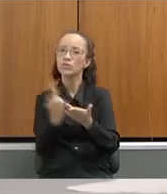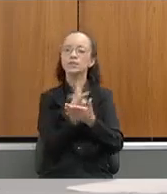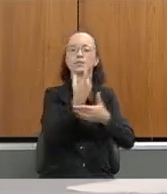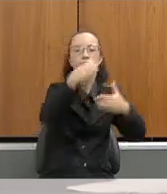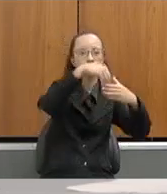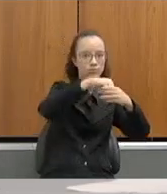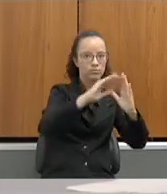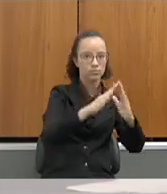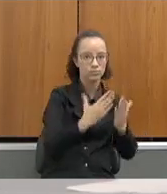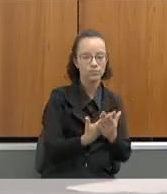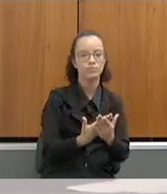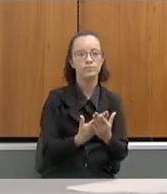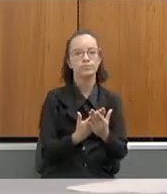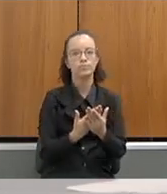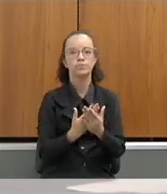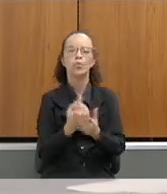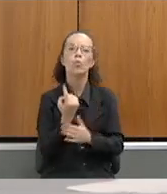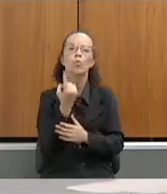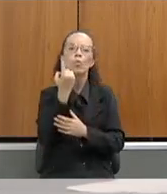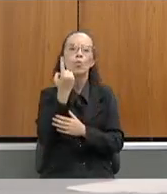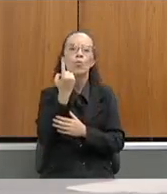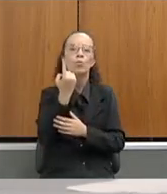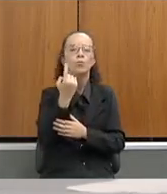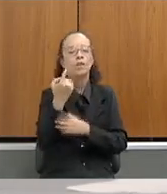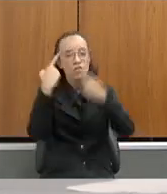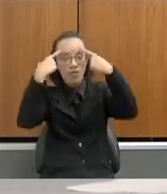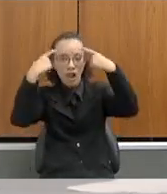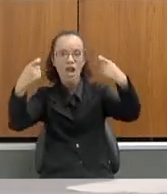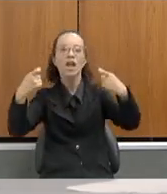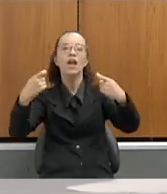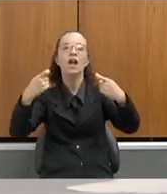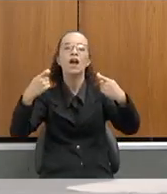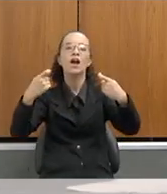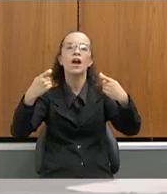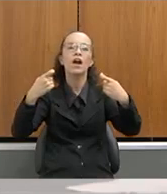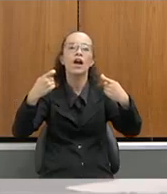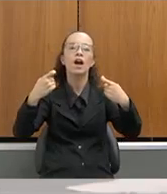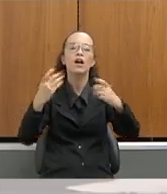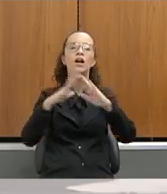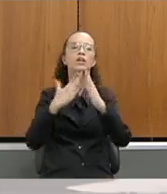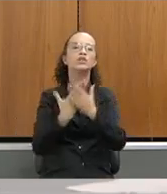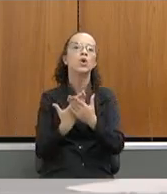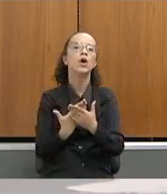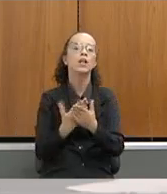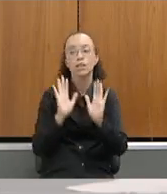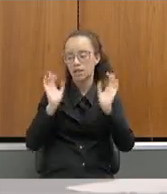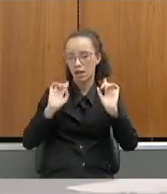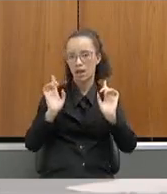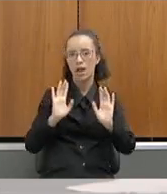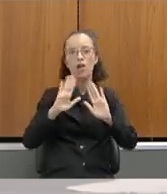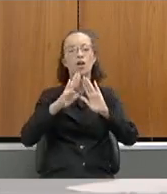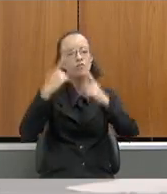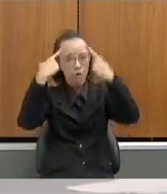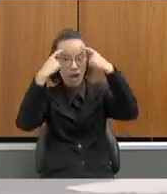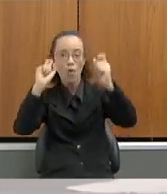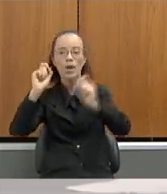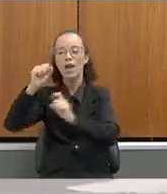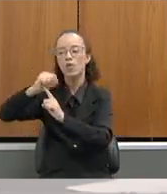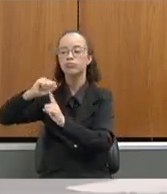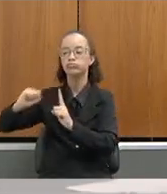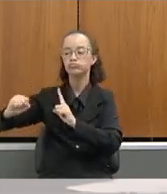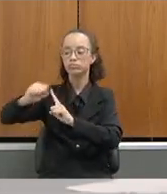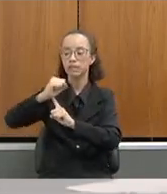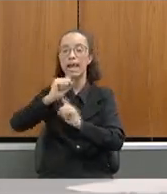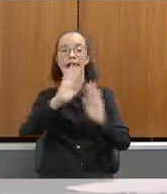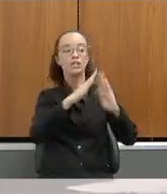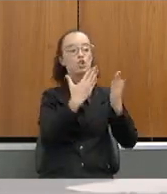repórter que falava assim, e a violência nas escolas? Eu falava assim, não, a violência, ela está na sociedade, o nosso reflexo